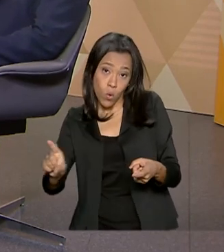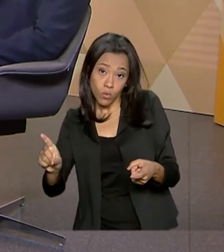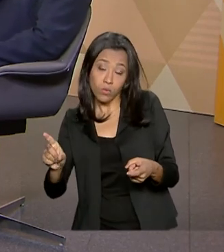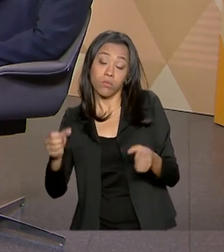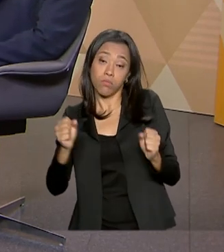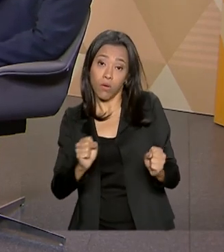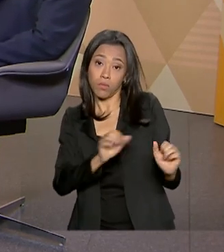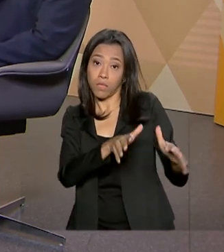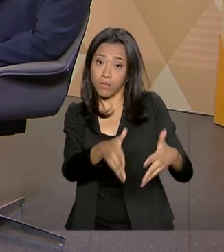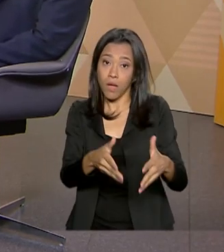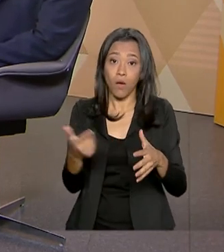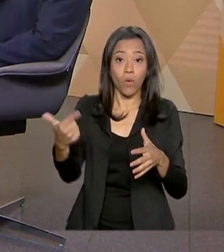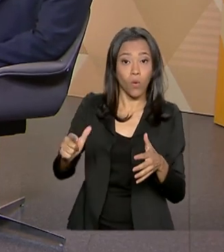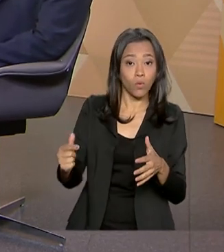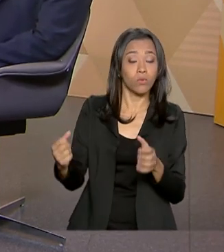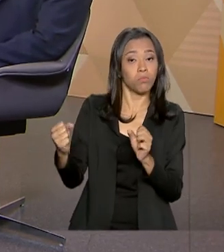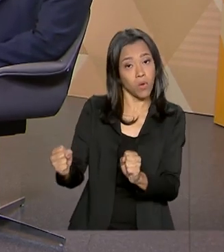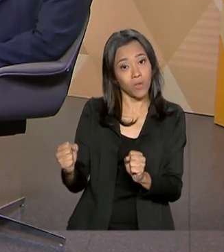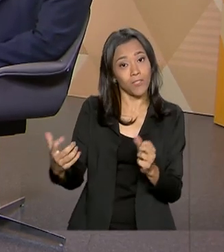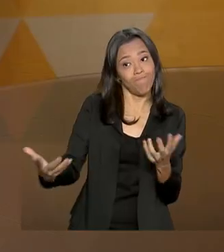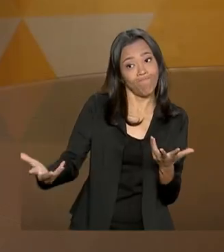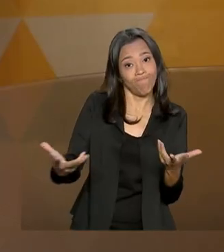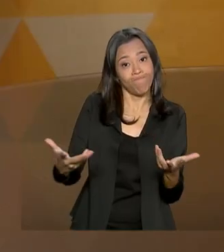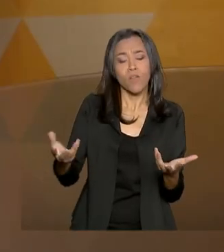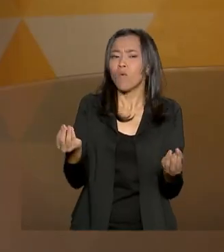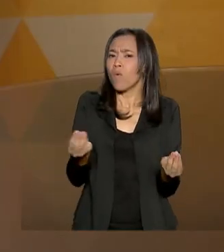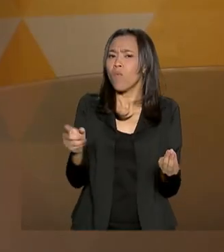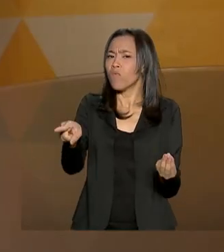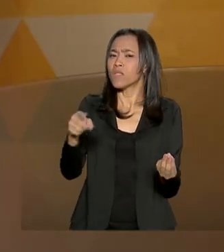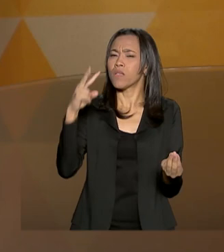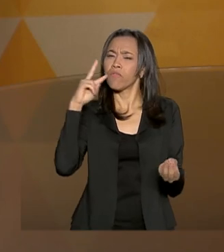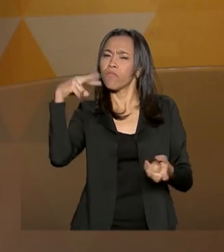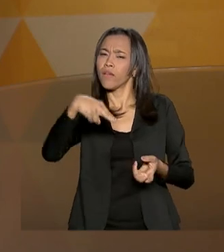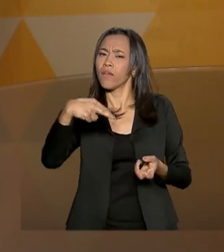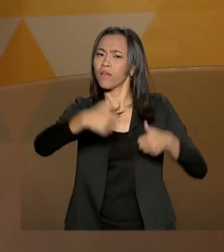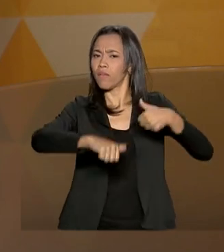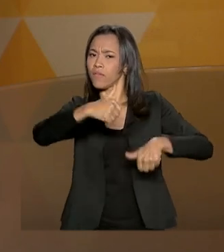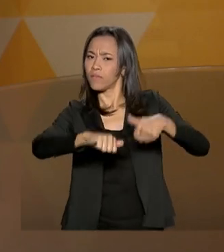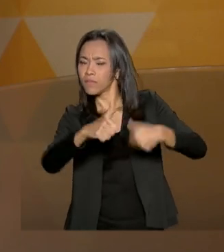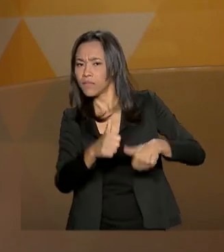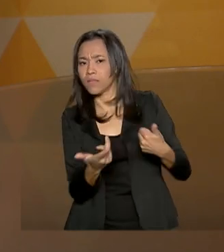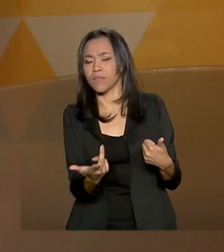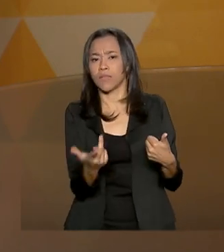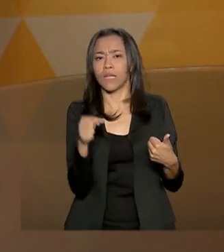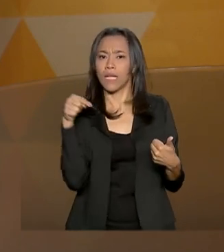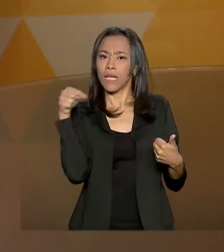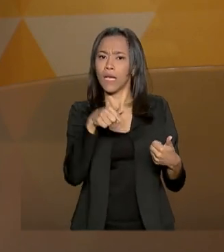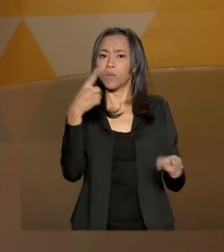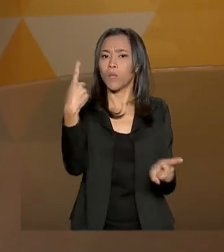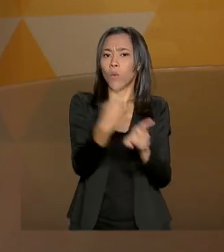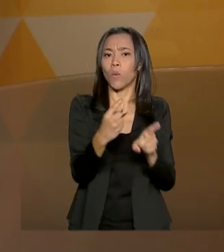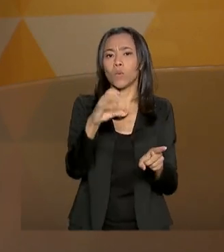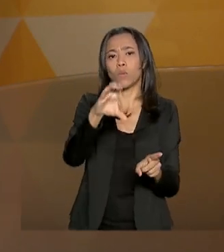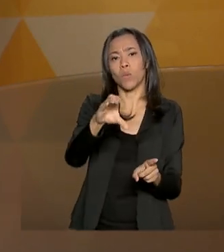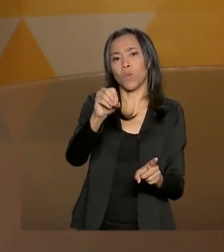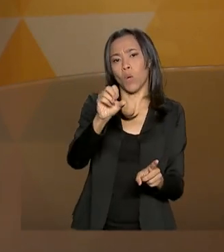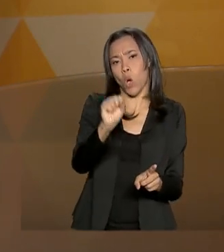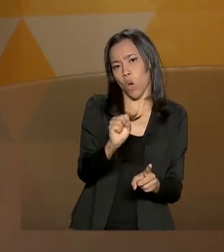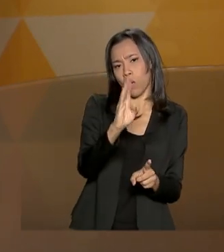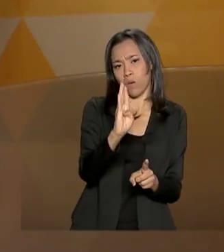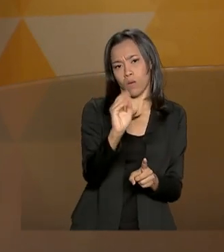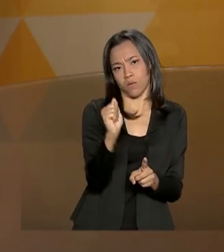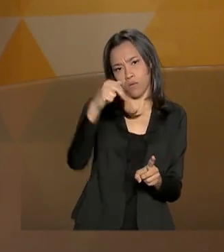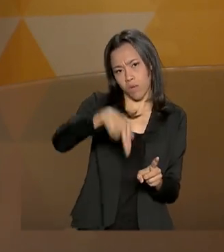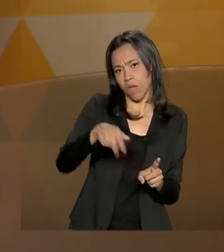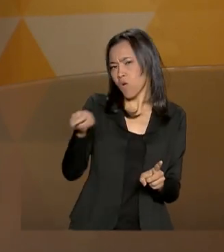uma preponderância maior nesse momento. Como que o senhor vê essa questão ali na COSBAN? Qual vai ser a colocação do Brasil